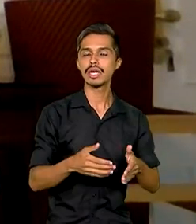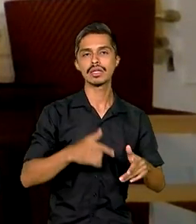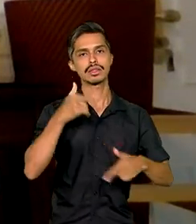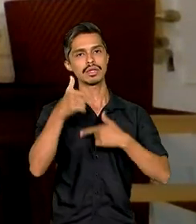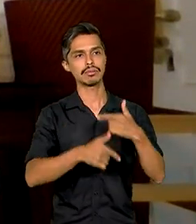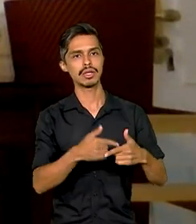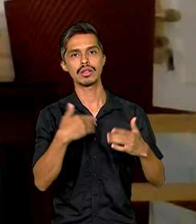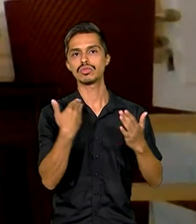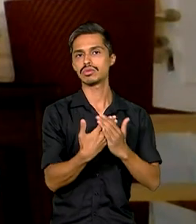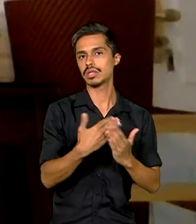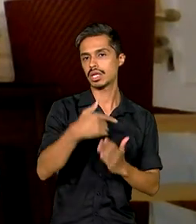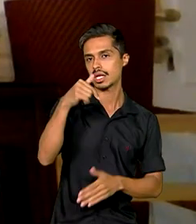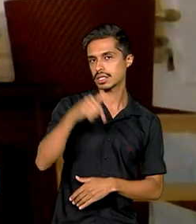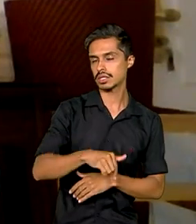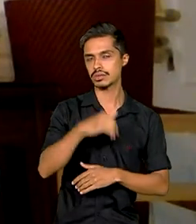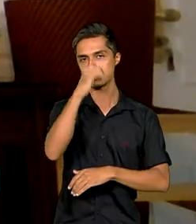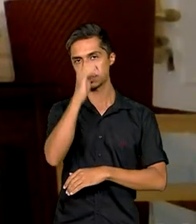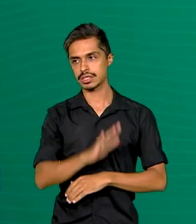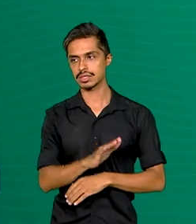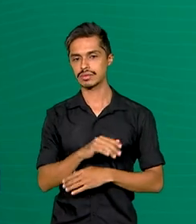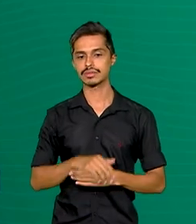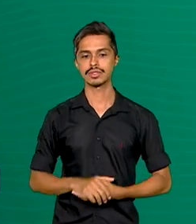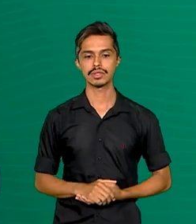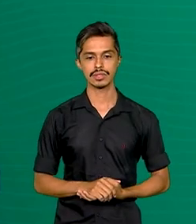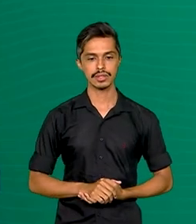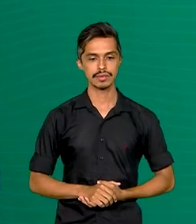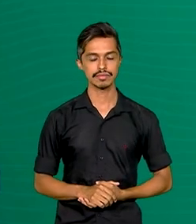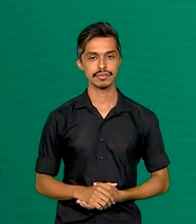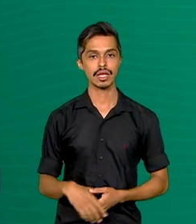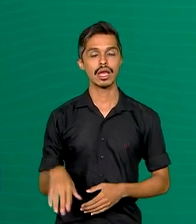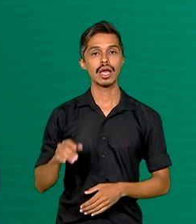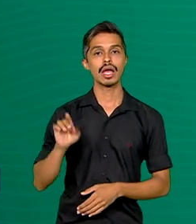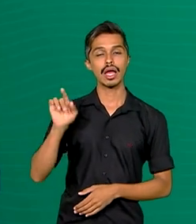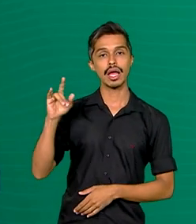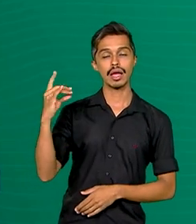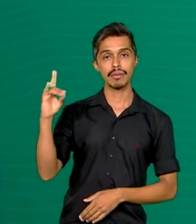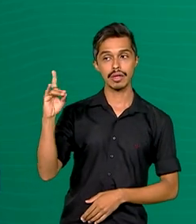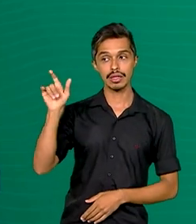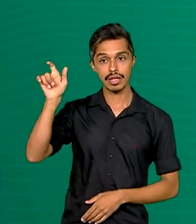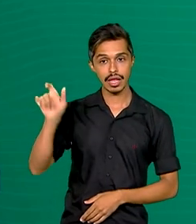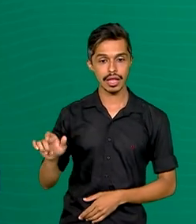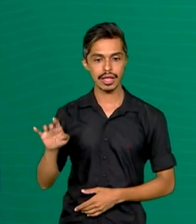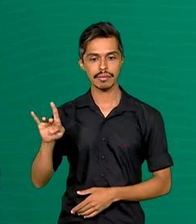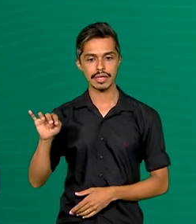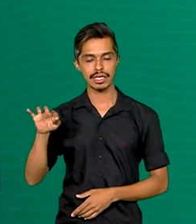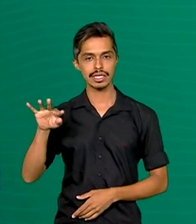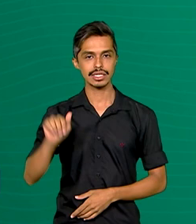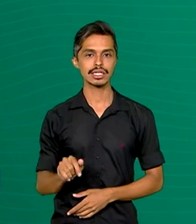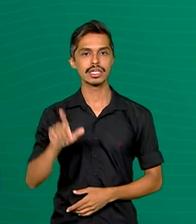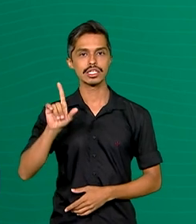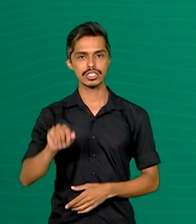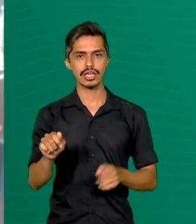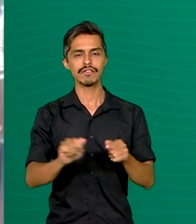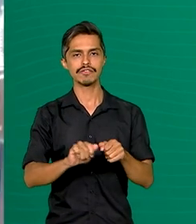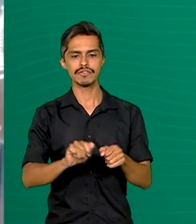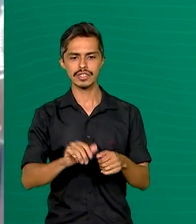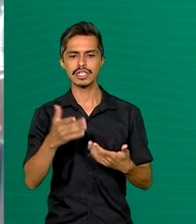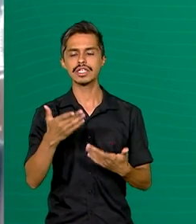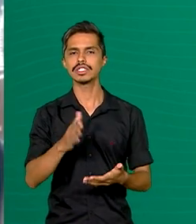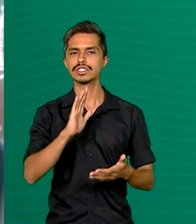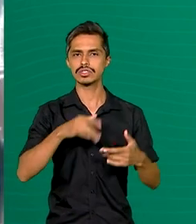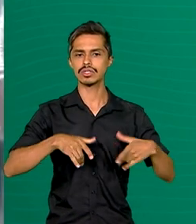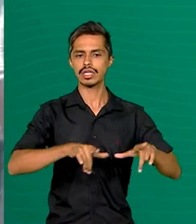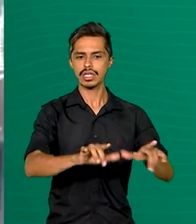estudar aqui no Brasil, esses estudantes. A boliviana Melita Lopes já fez uma edição do CELP Brasil e foi